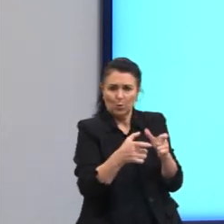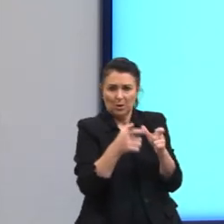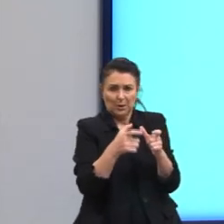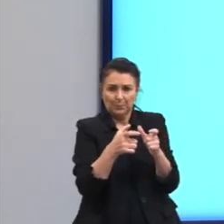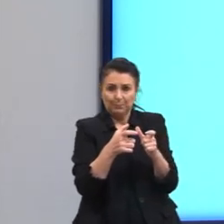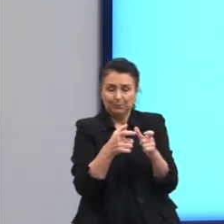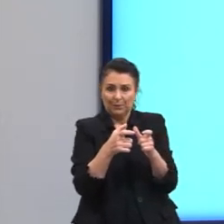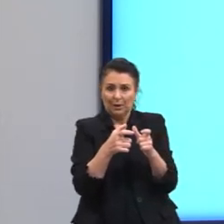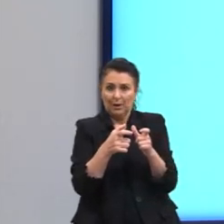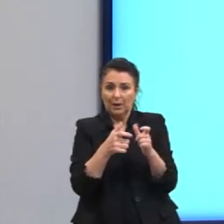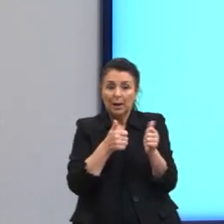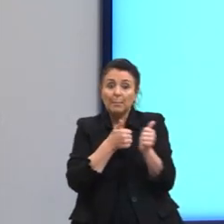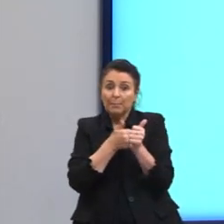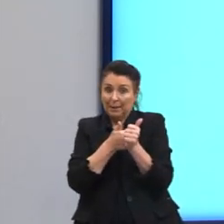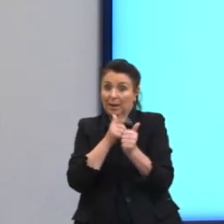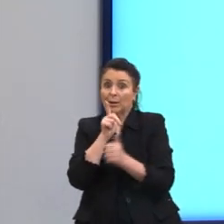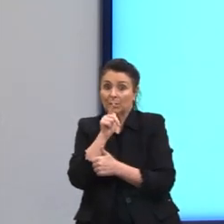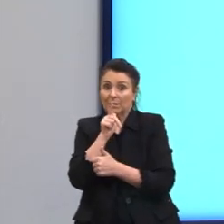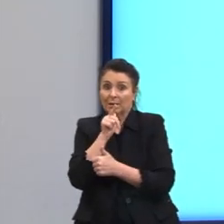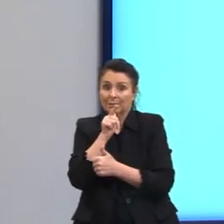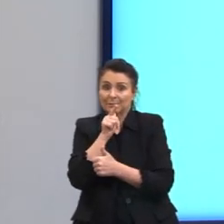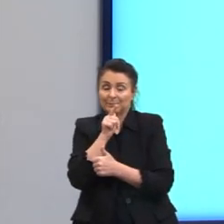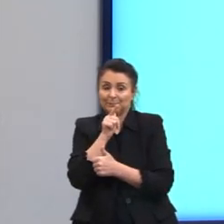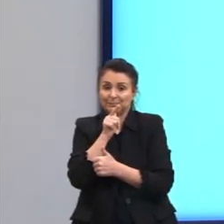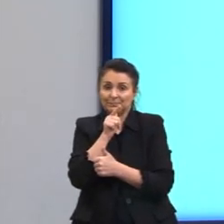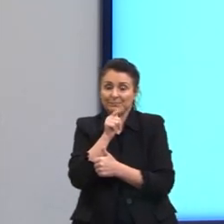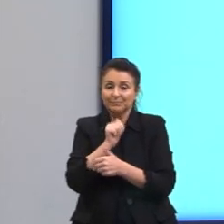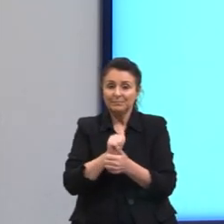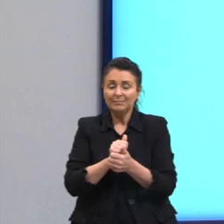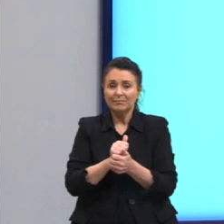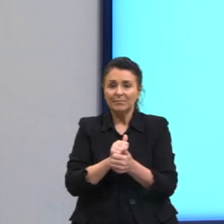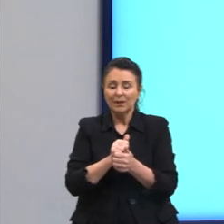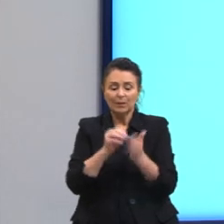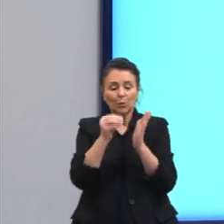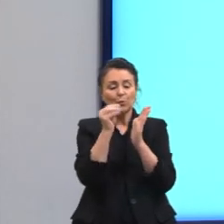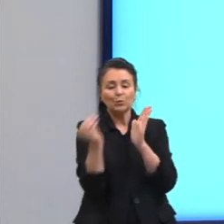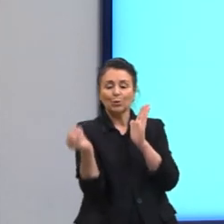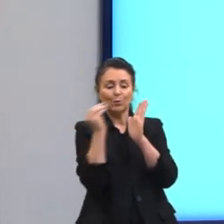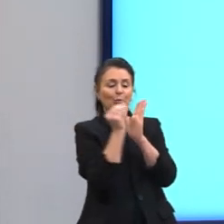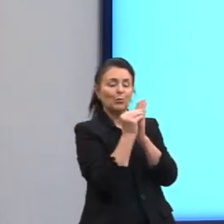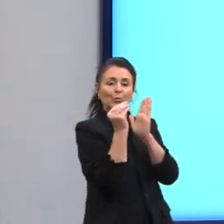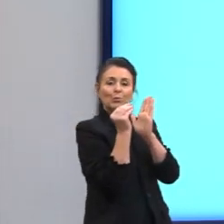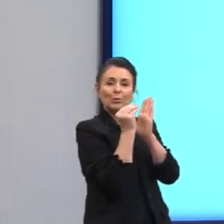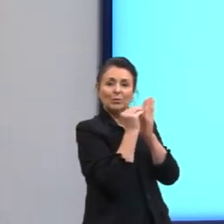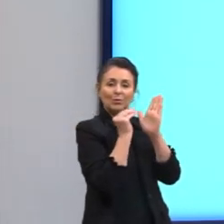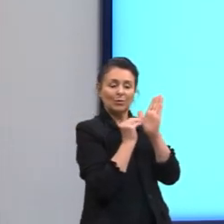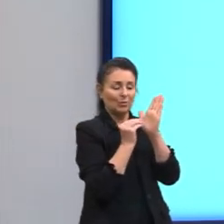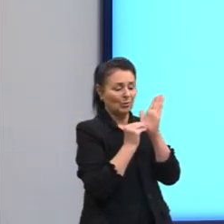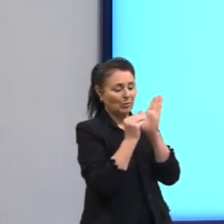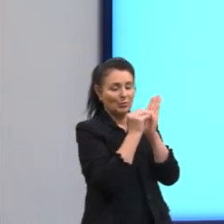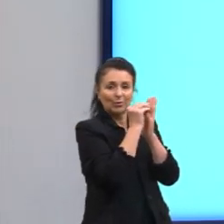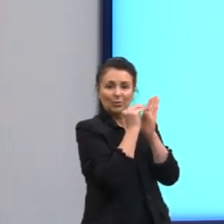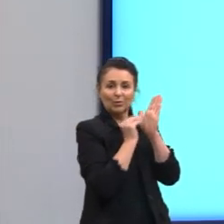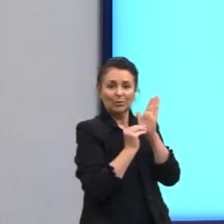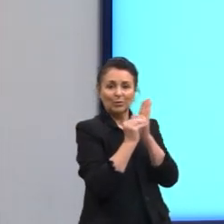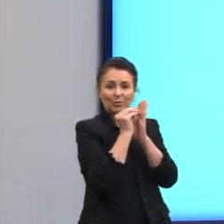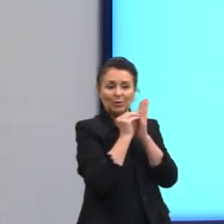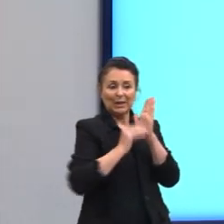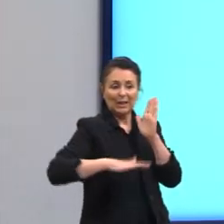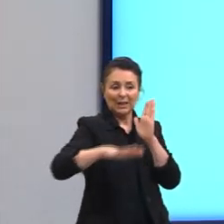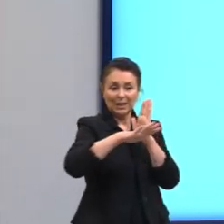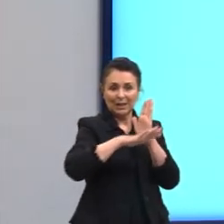bem próximos à água. Então, aqui, os ovos depositados ali no criadouro do mosquito.